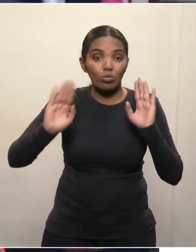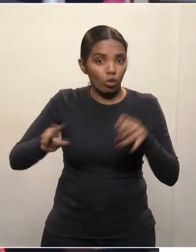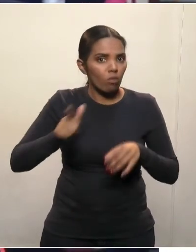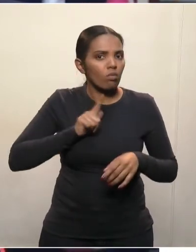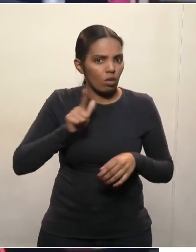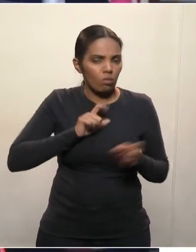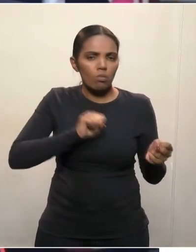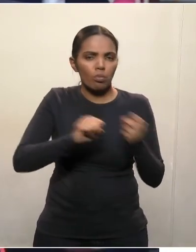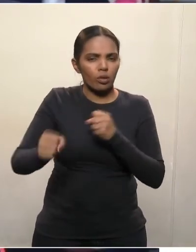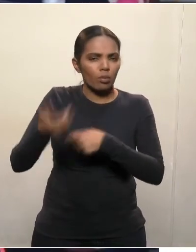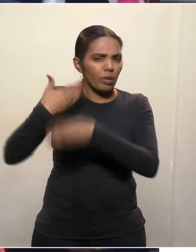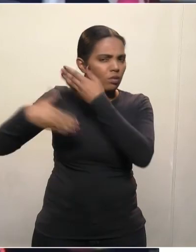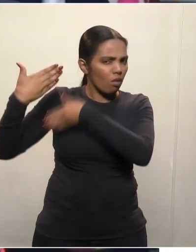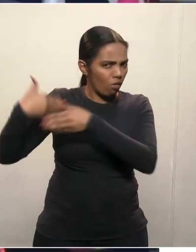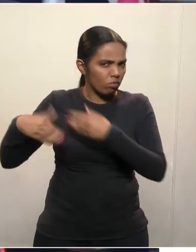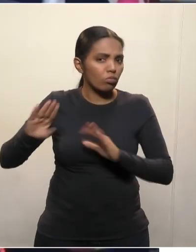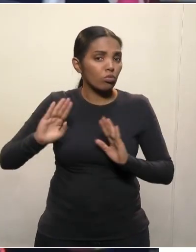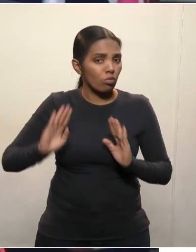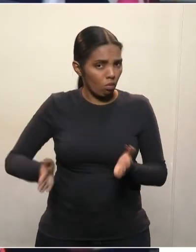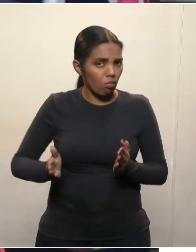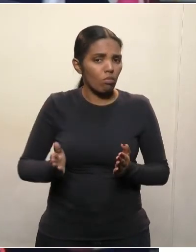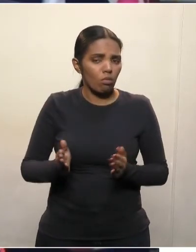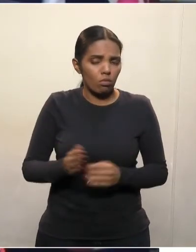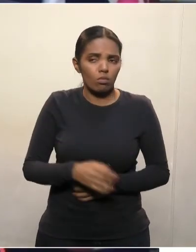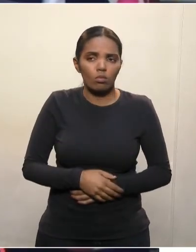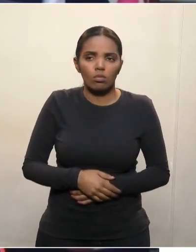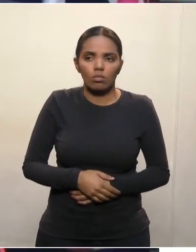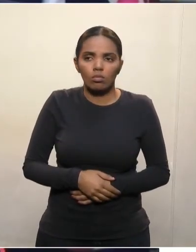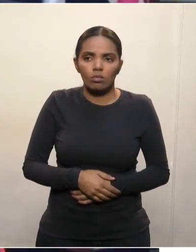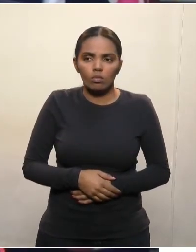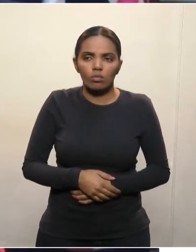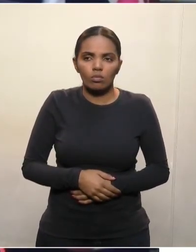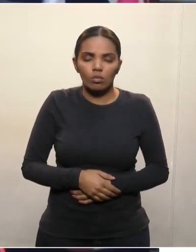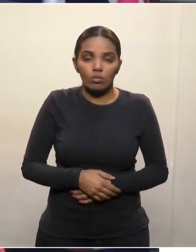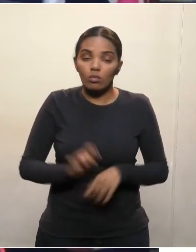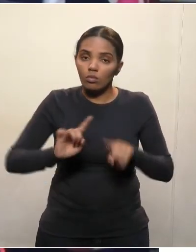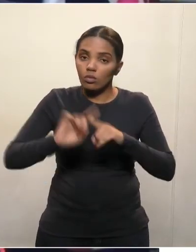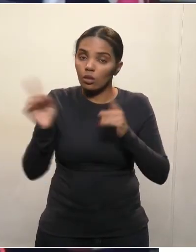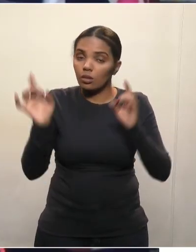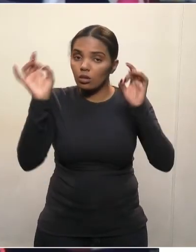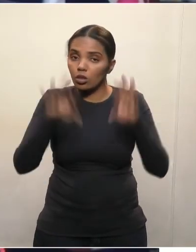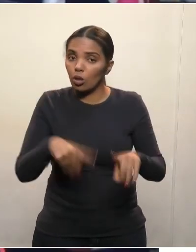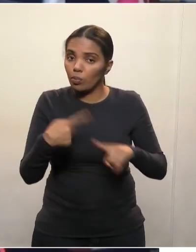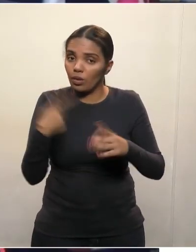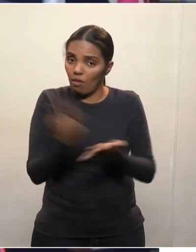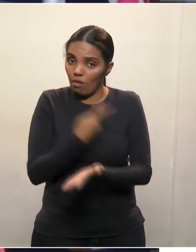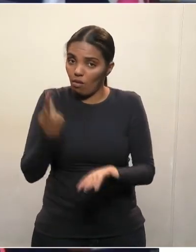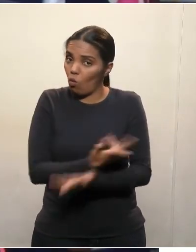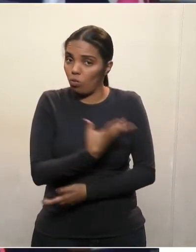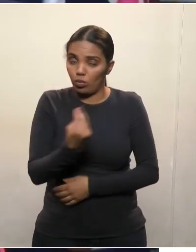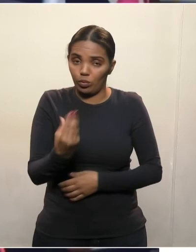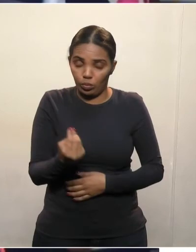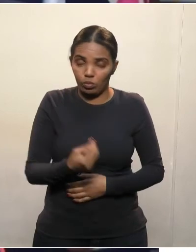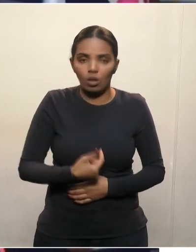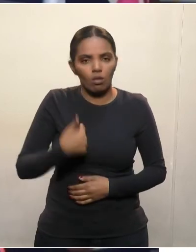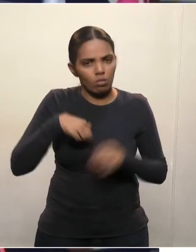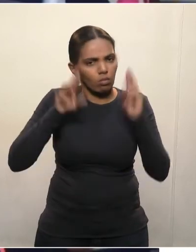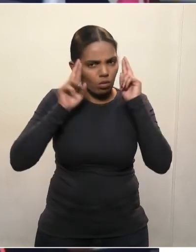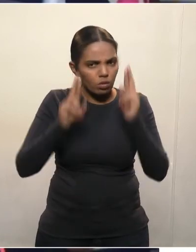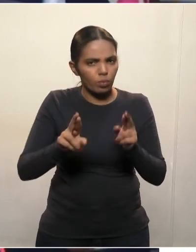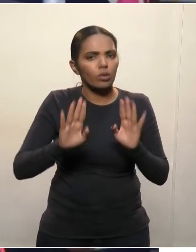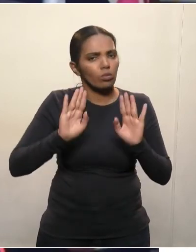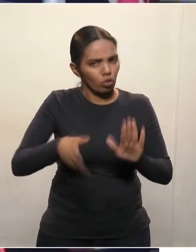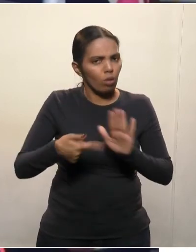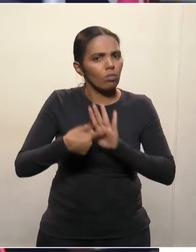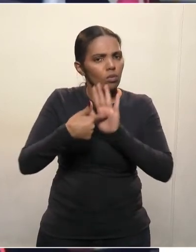poder, repito, que já estiveram no poder e que o deixaram por uma série de mazelas. Respeito eu tenho. Já demonstrei